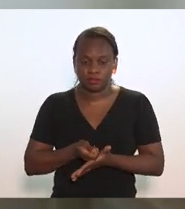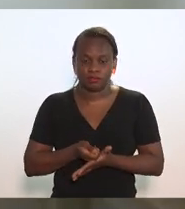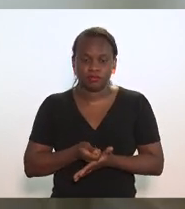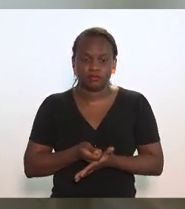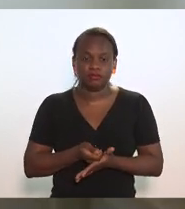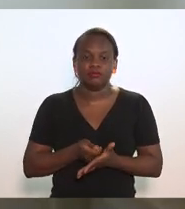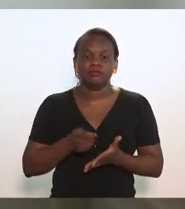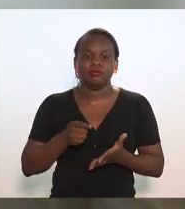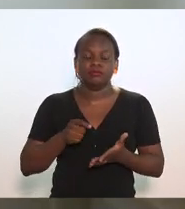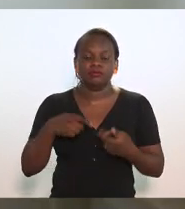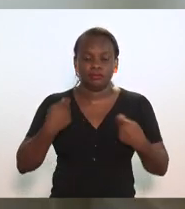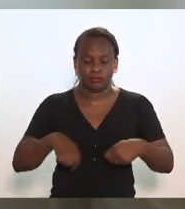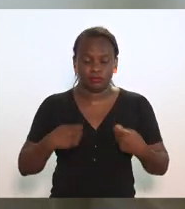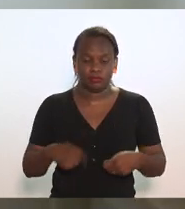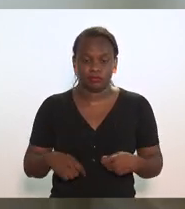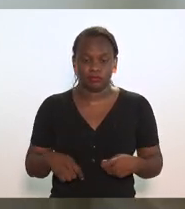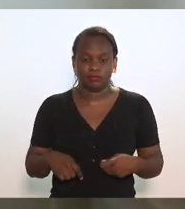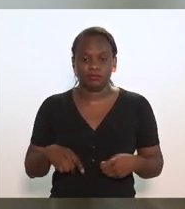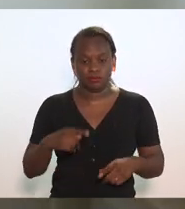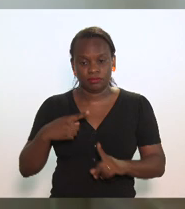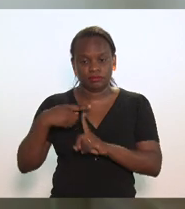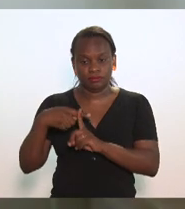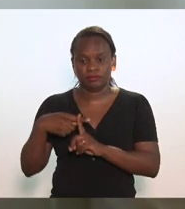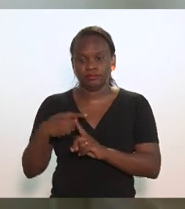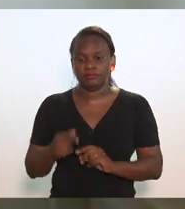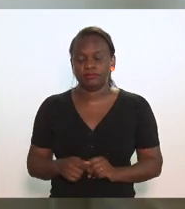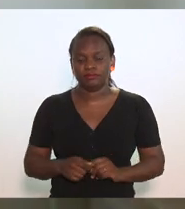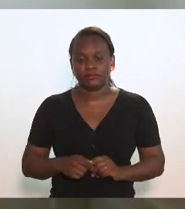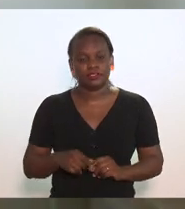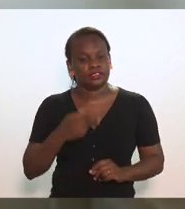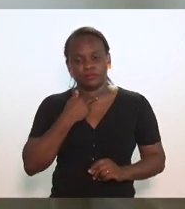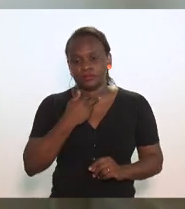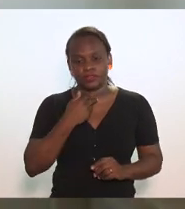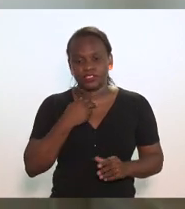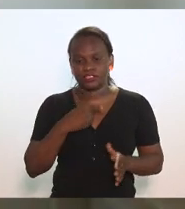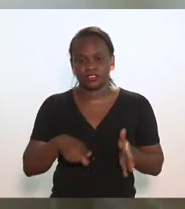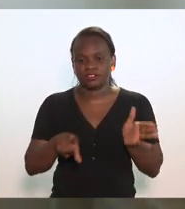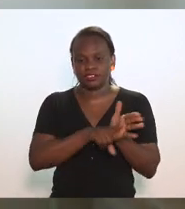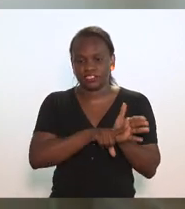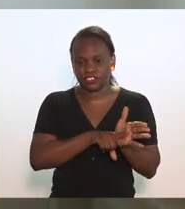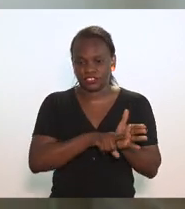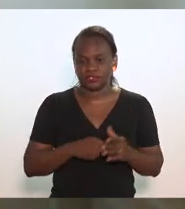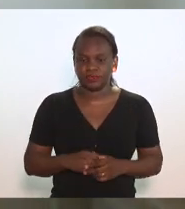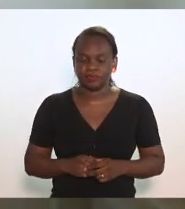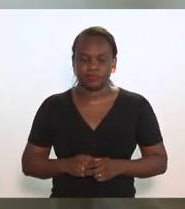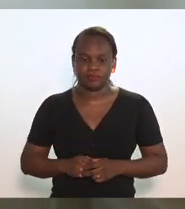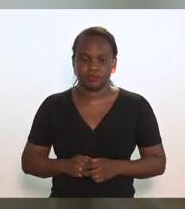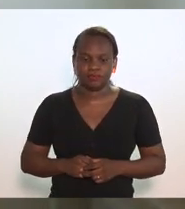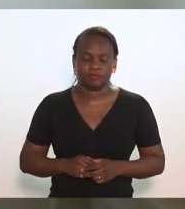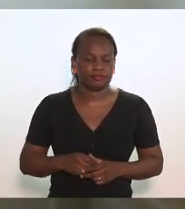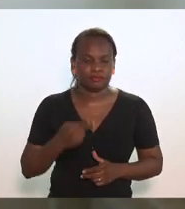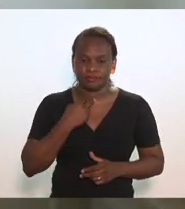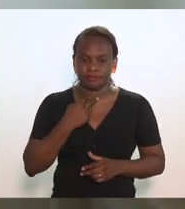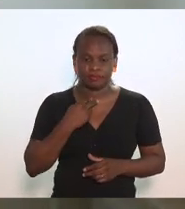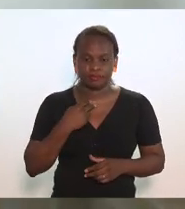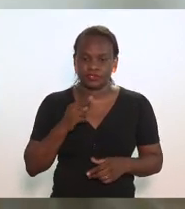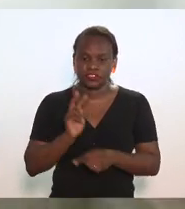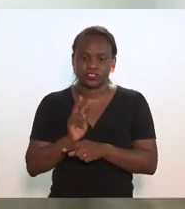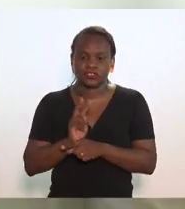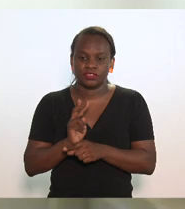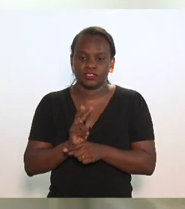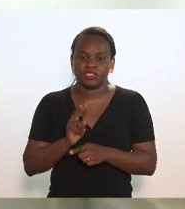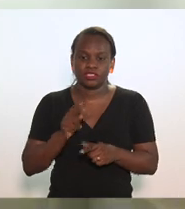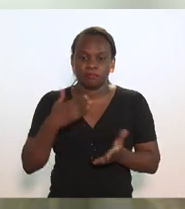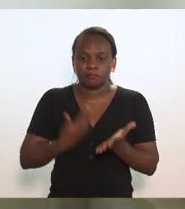tem que dar positivo e não negativo. Não pode representar